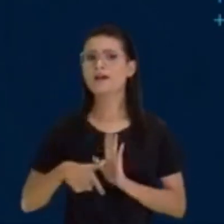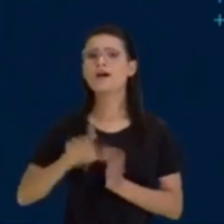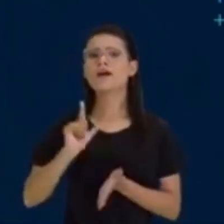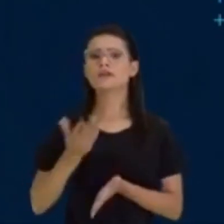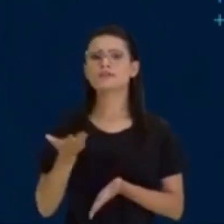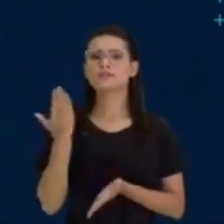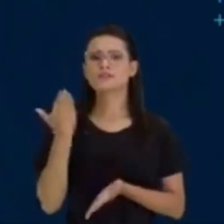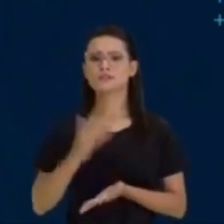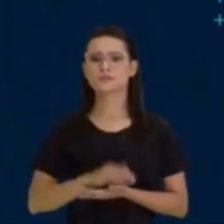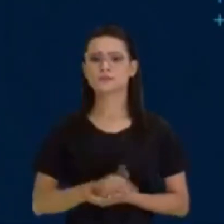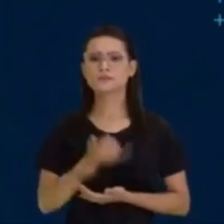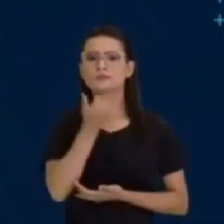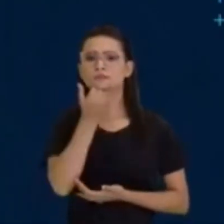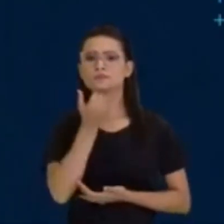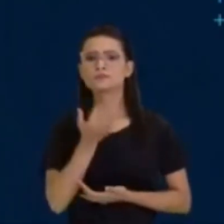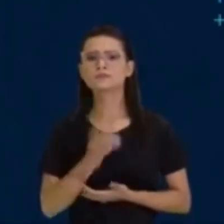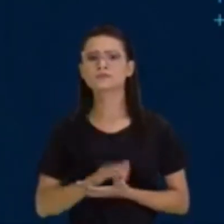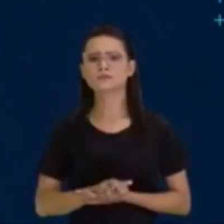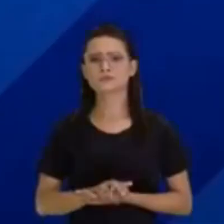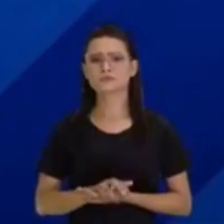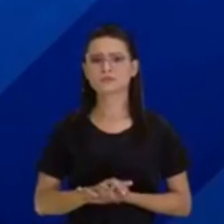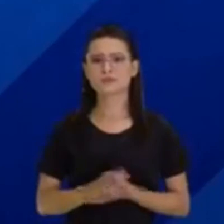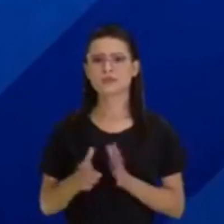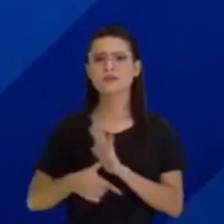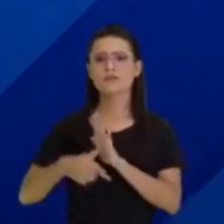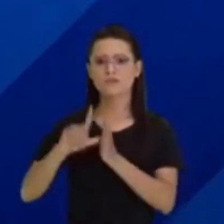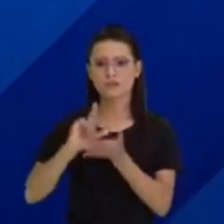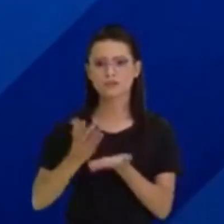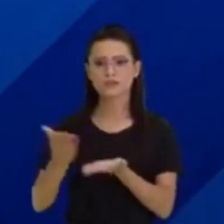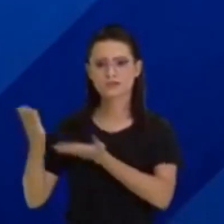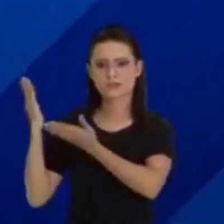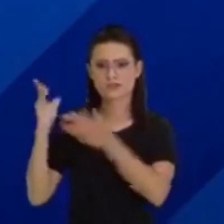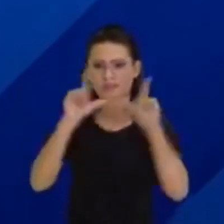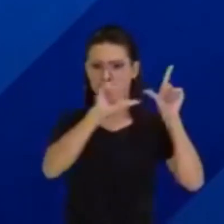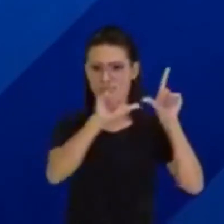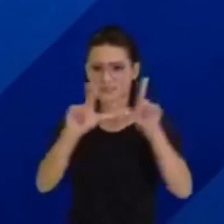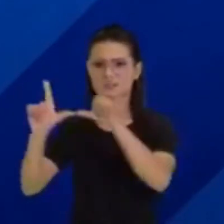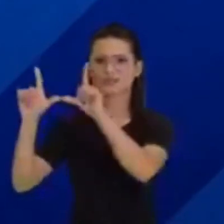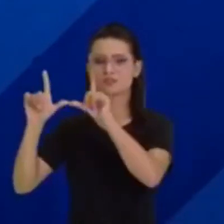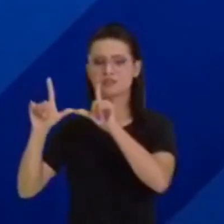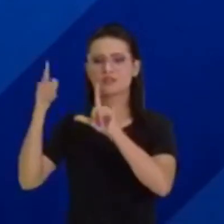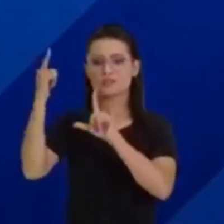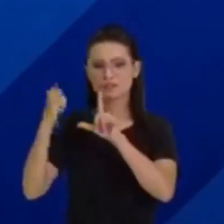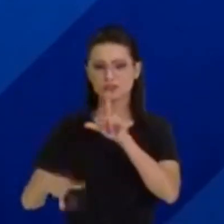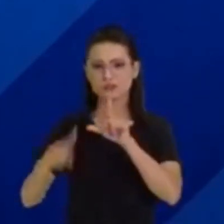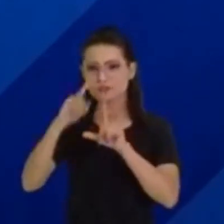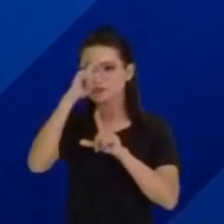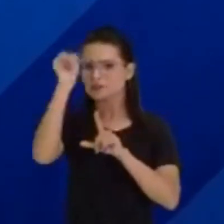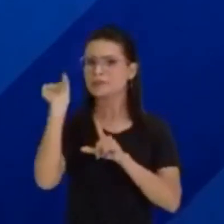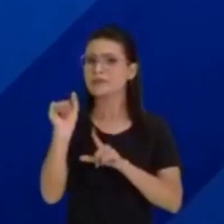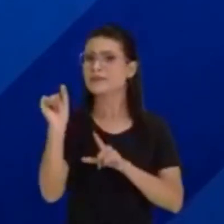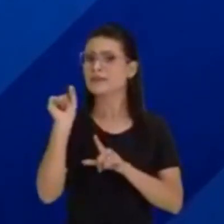tirinha, porque nós vamos descobrir, voltando ao slide da tira, ao primeiro slide da tira, quem seria esse ser?